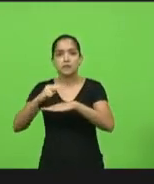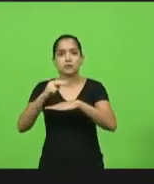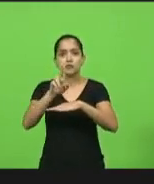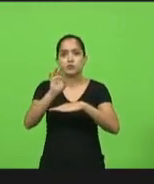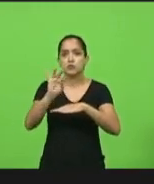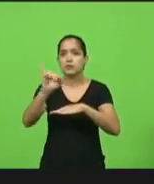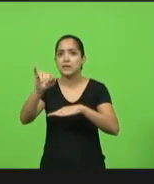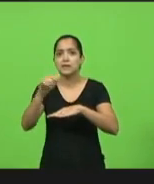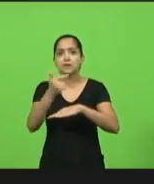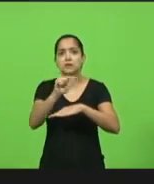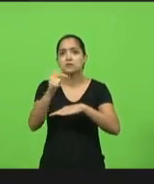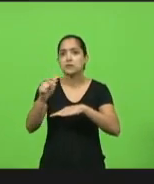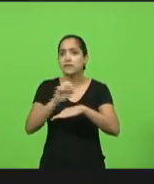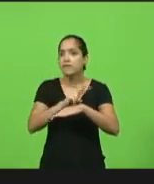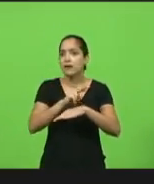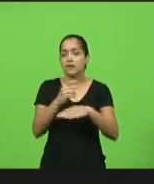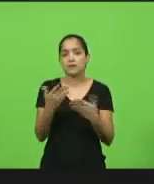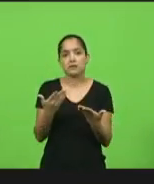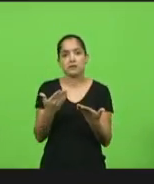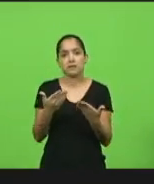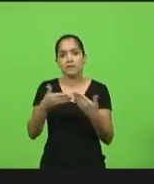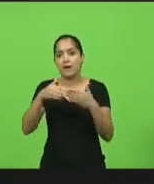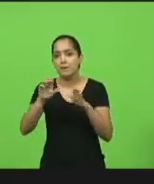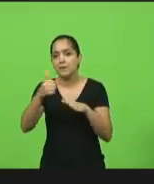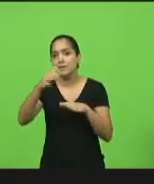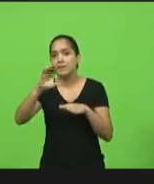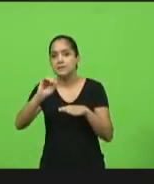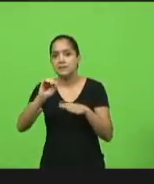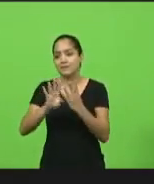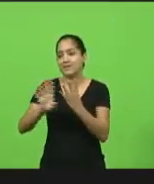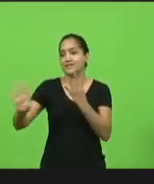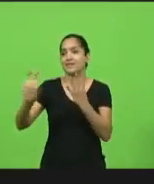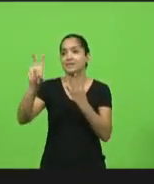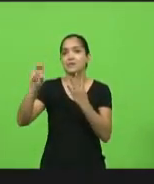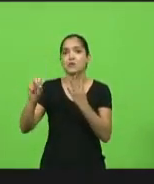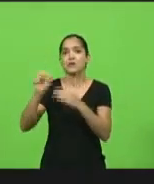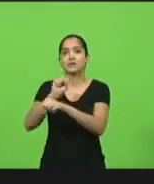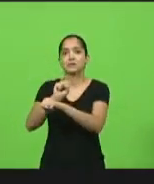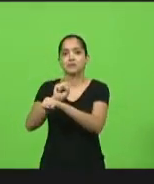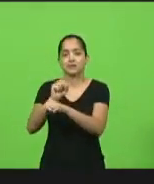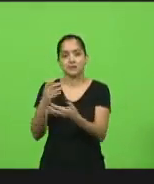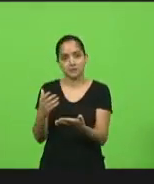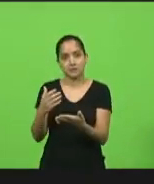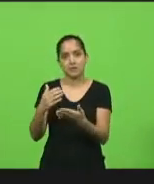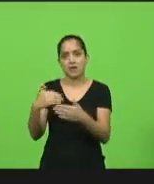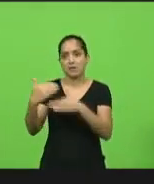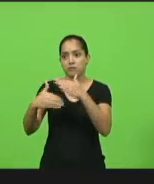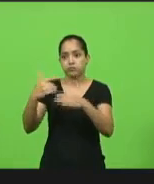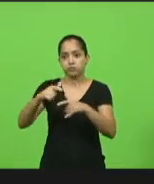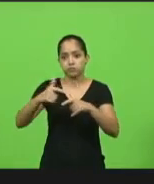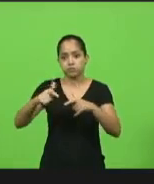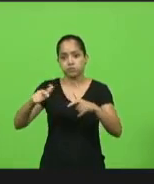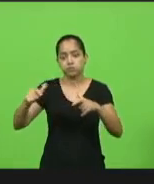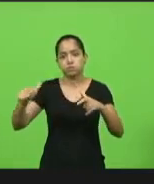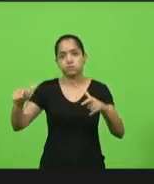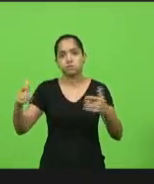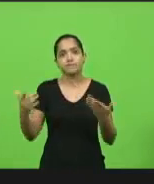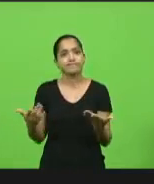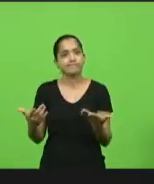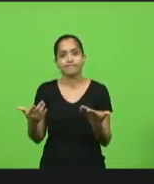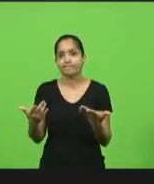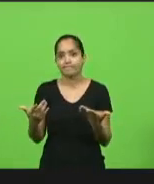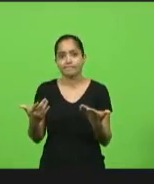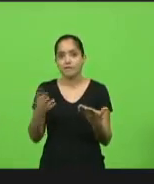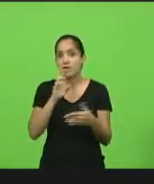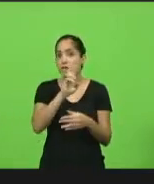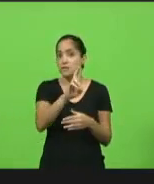Então, lá. Vamos abrir mais 10 leitos. Tem 50 na fila. Vamos abrir mais 50. Vira 100. Não tem jeito. Pelo amor de Deus. E ninguém tem